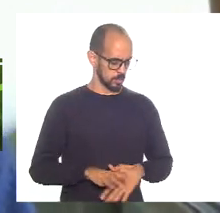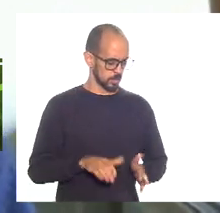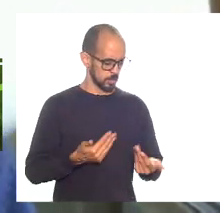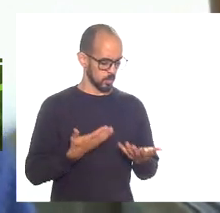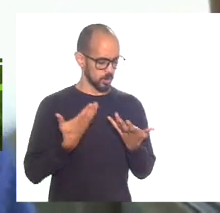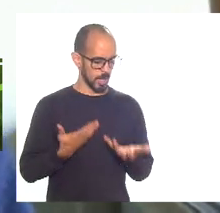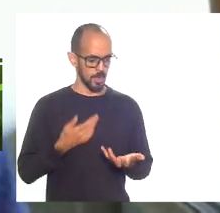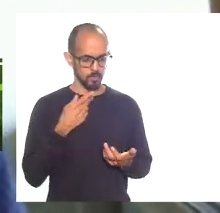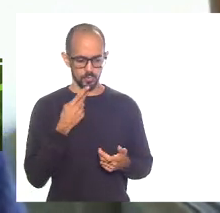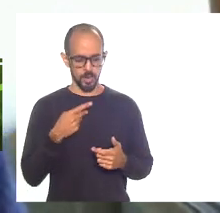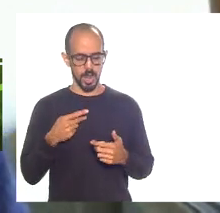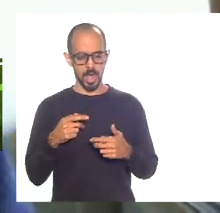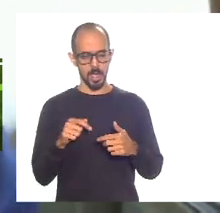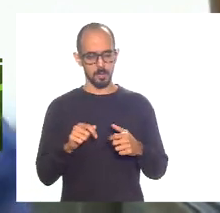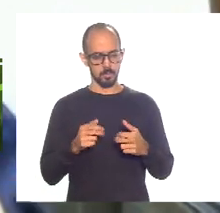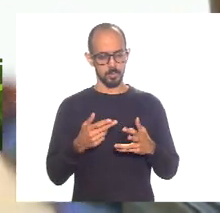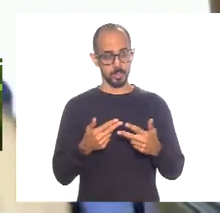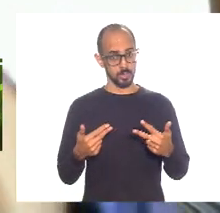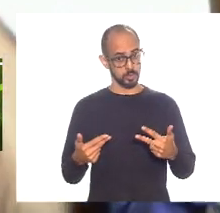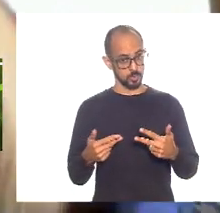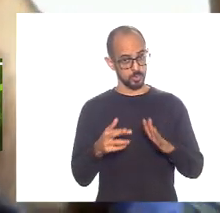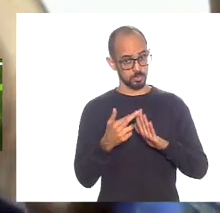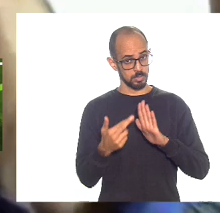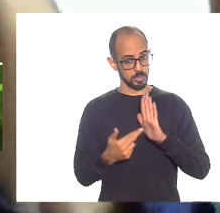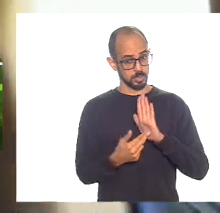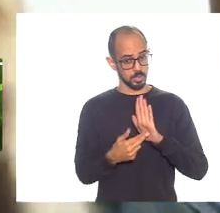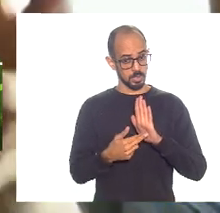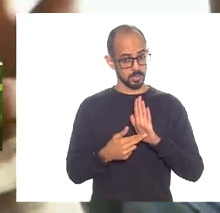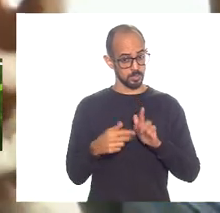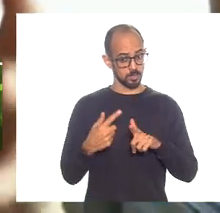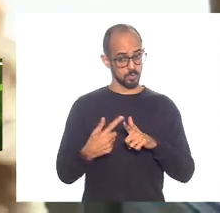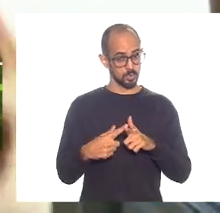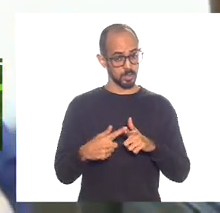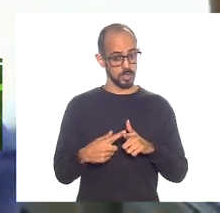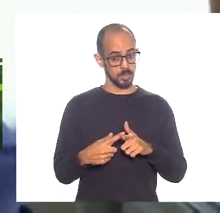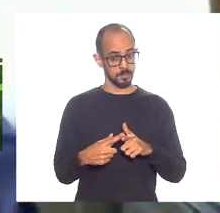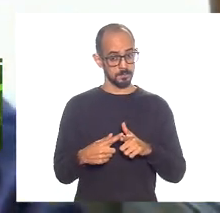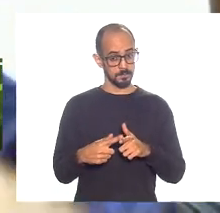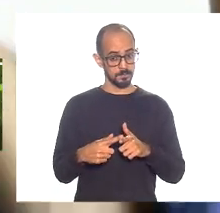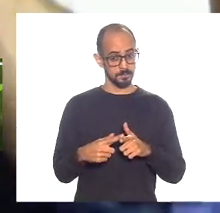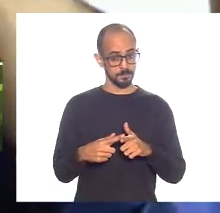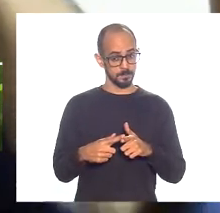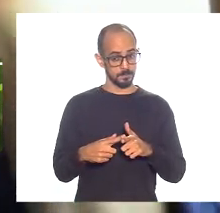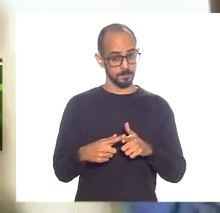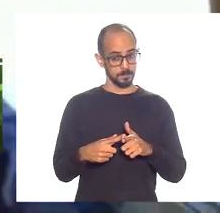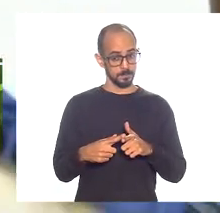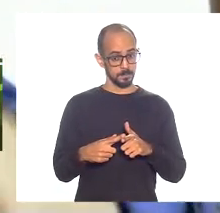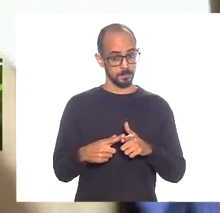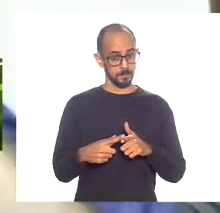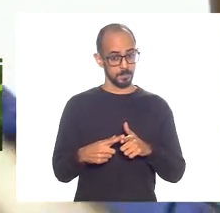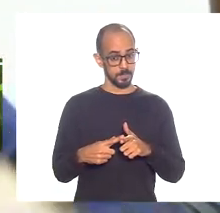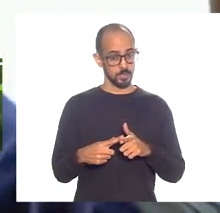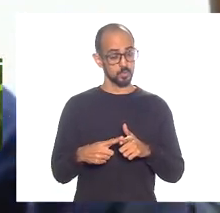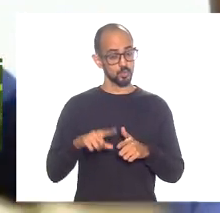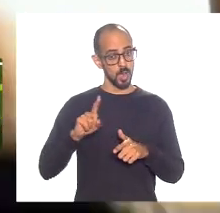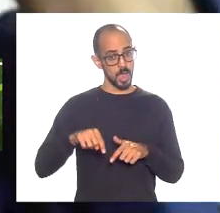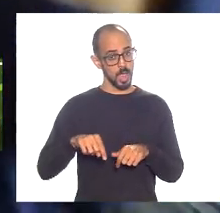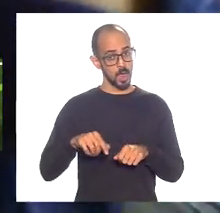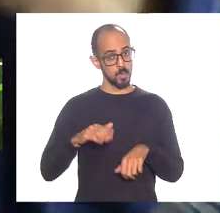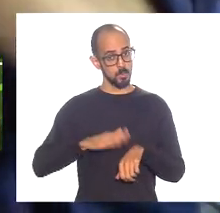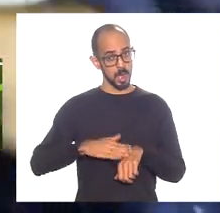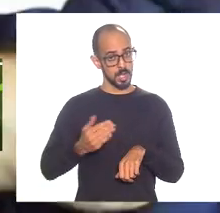atenção para esses pontos que são na área de pessoal os pontos mais cruciais